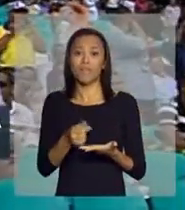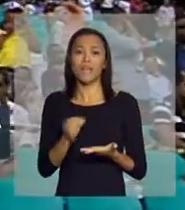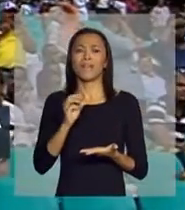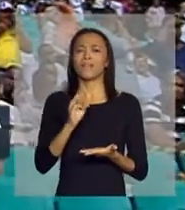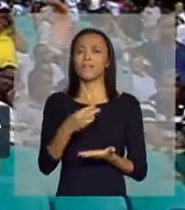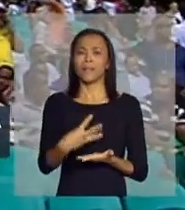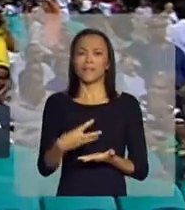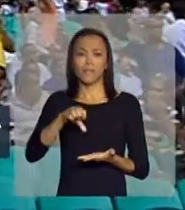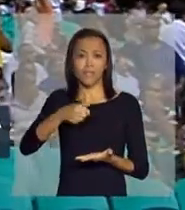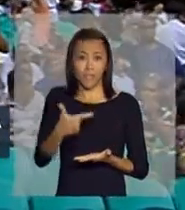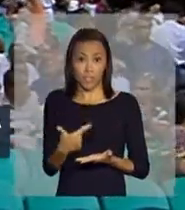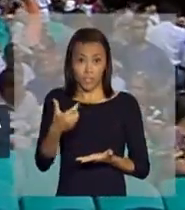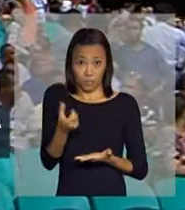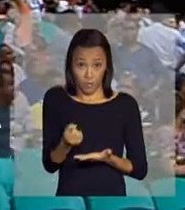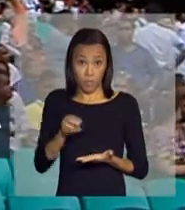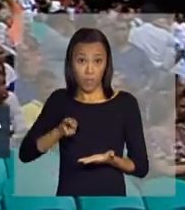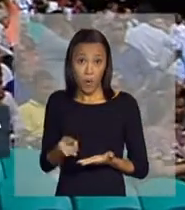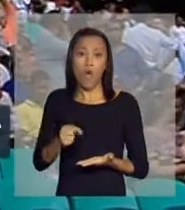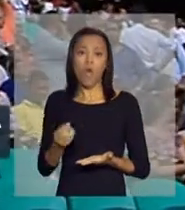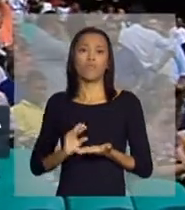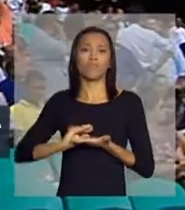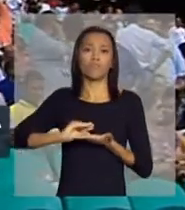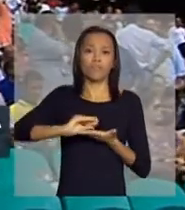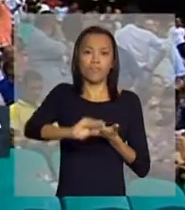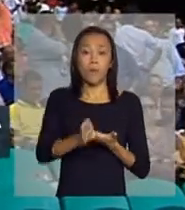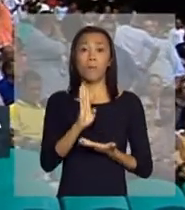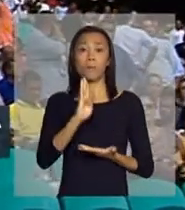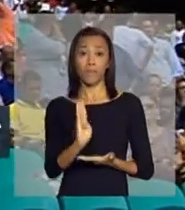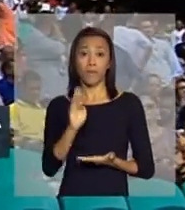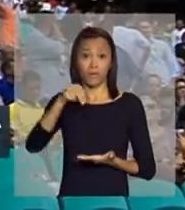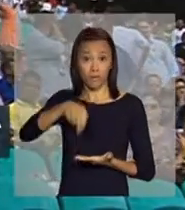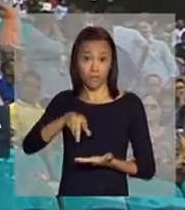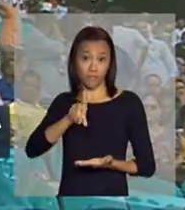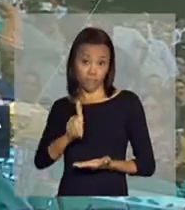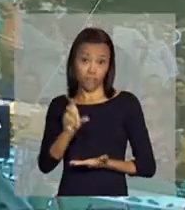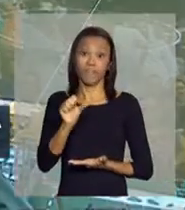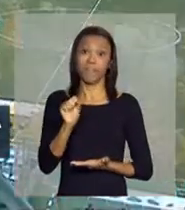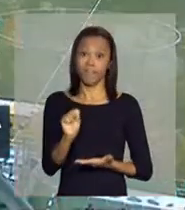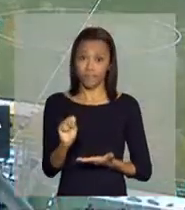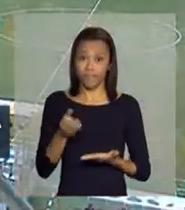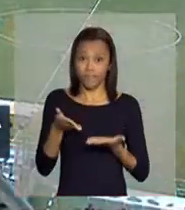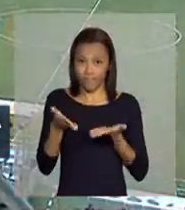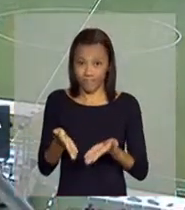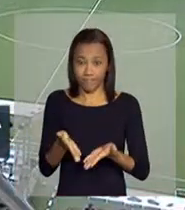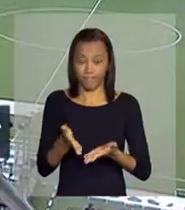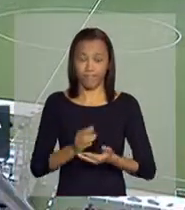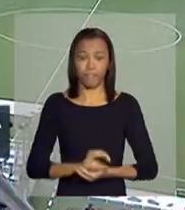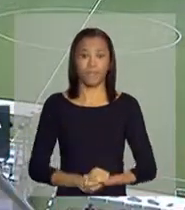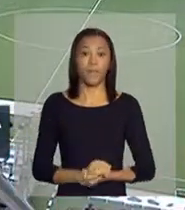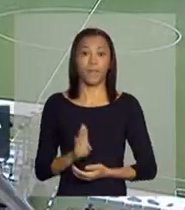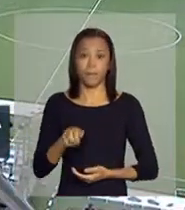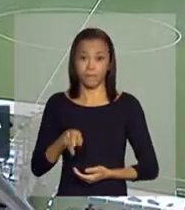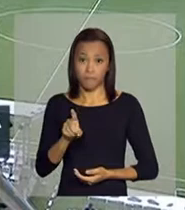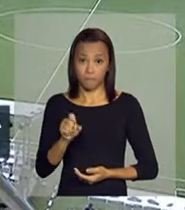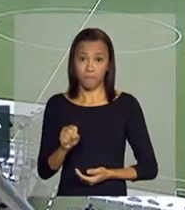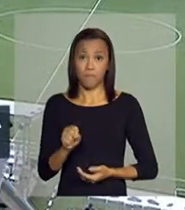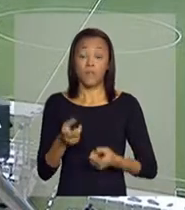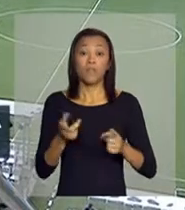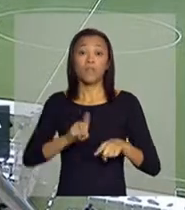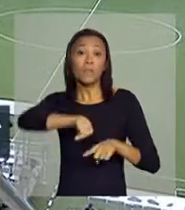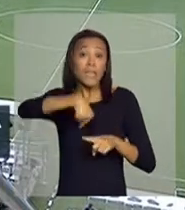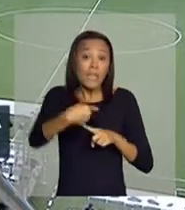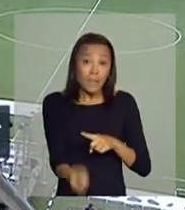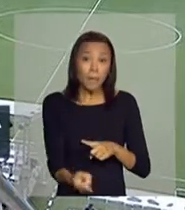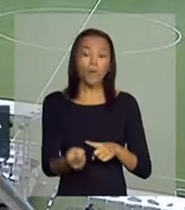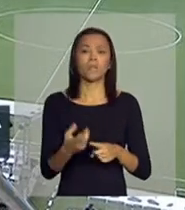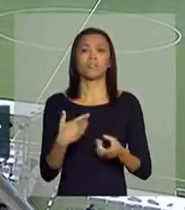cerca de 320 milhões, veio de financiamento do Banco Nacional de Desenvolvimento Econômico e Social, o BNDES. E